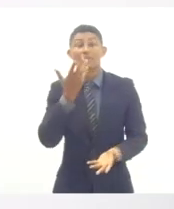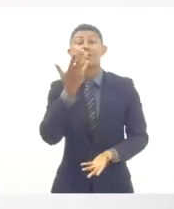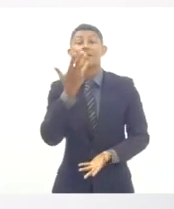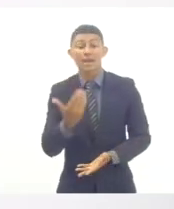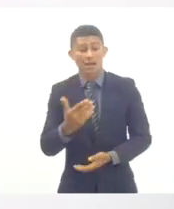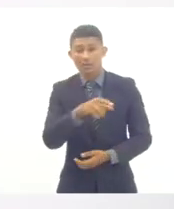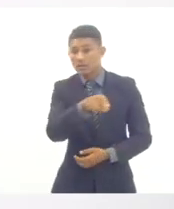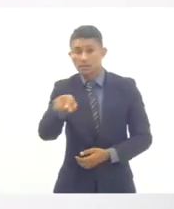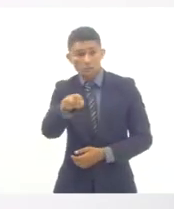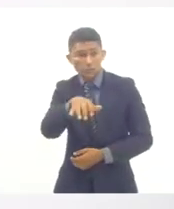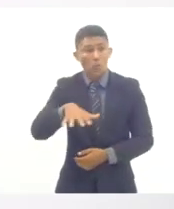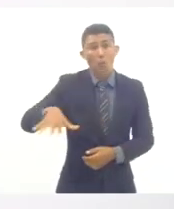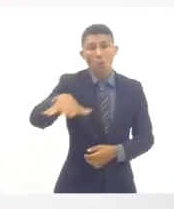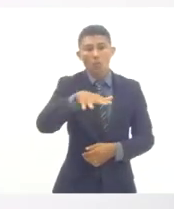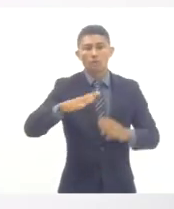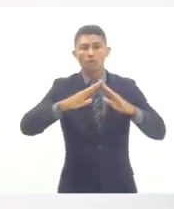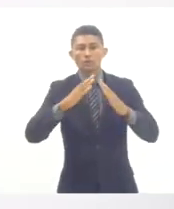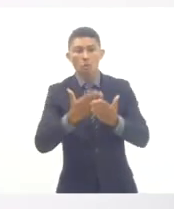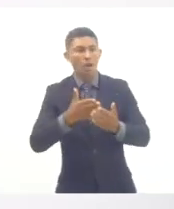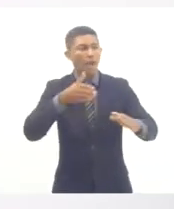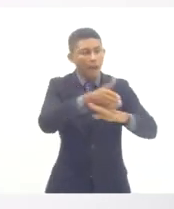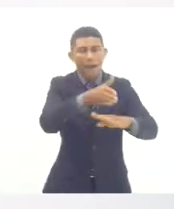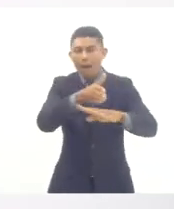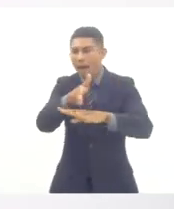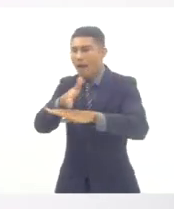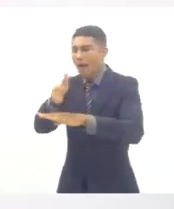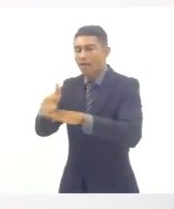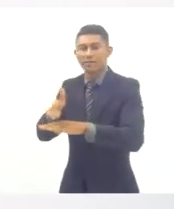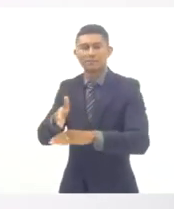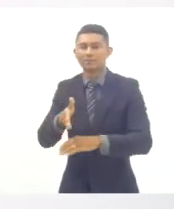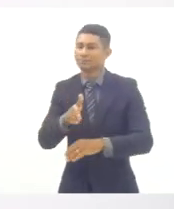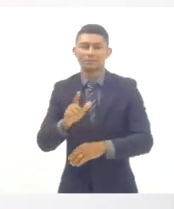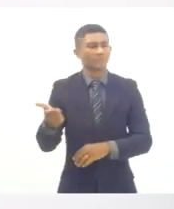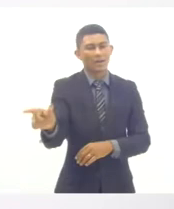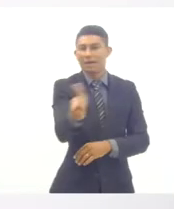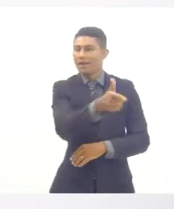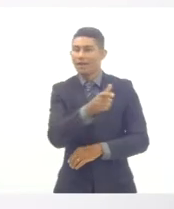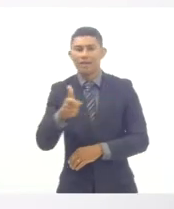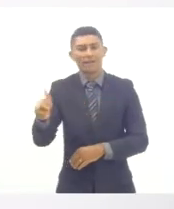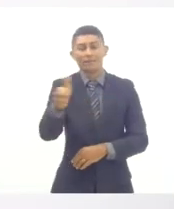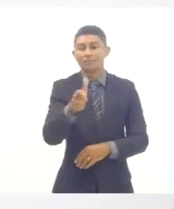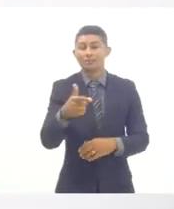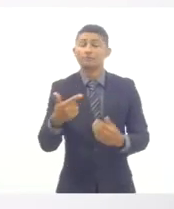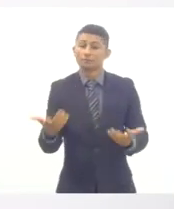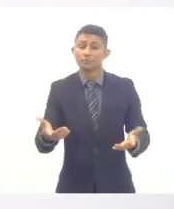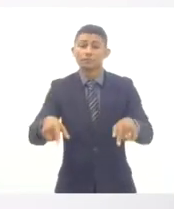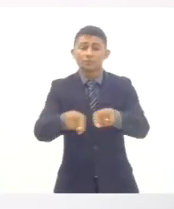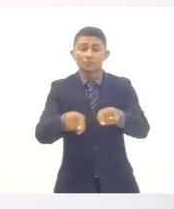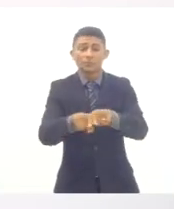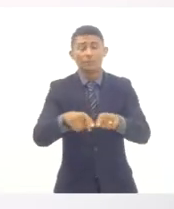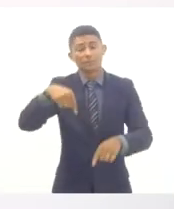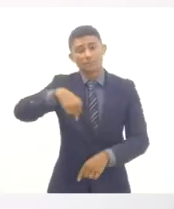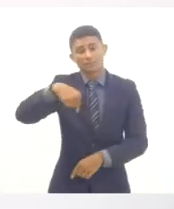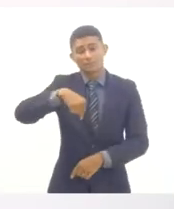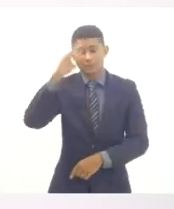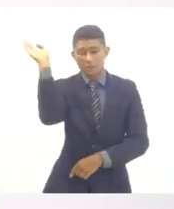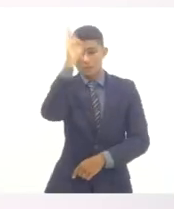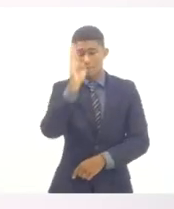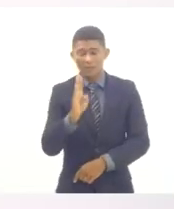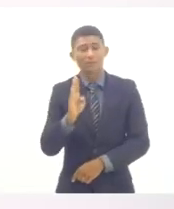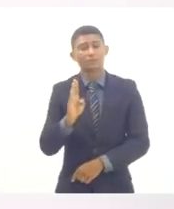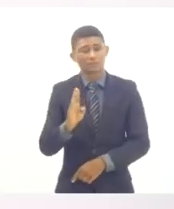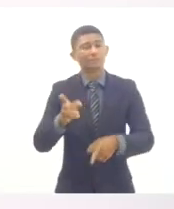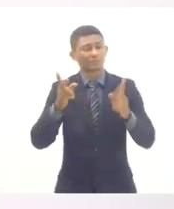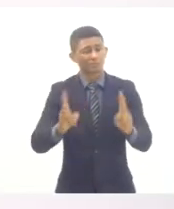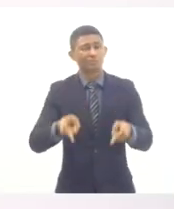acesso à escola em todas as idades porque não tem. Infelizmente, também, ainda não é correto a gente dizer no nosso país de que as